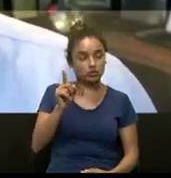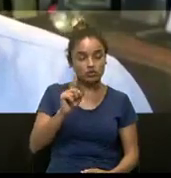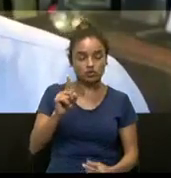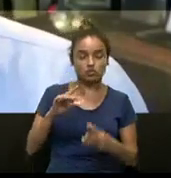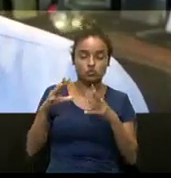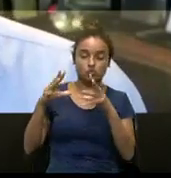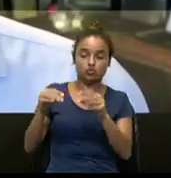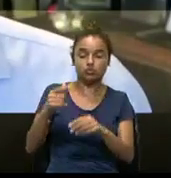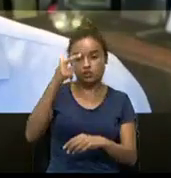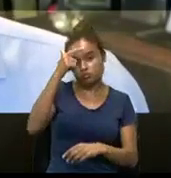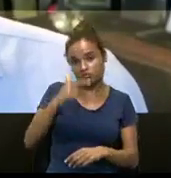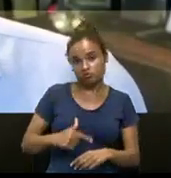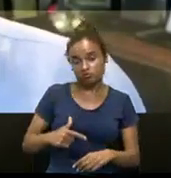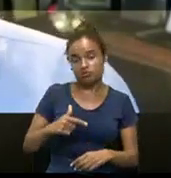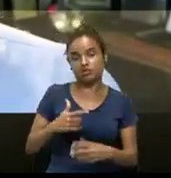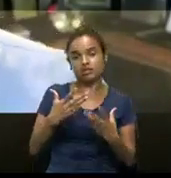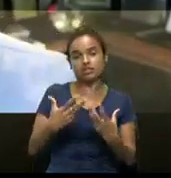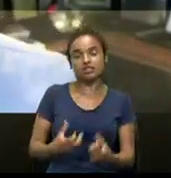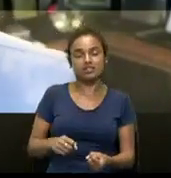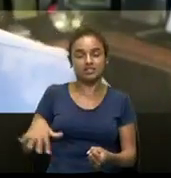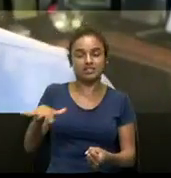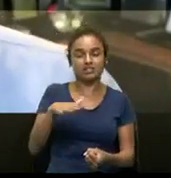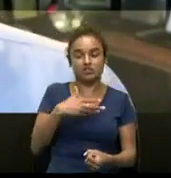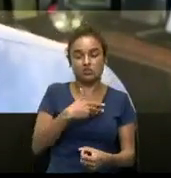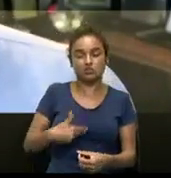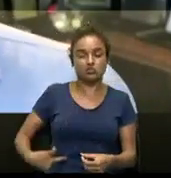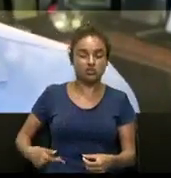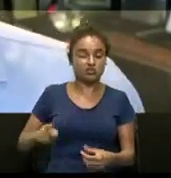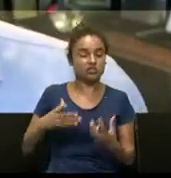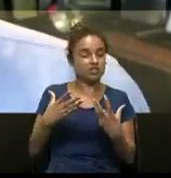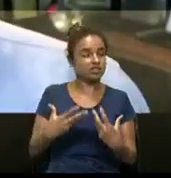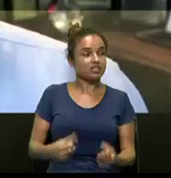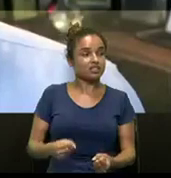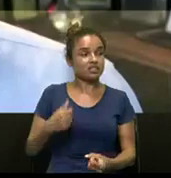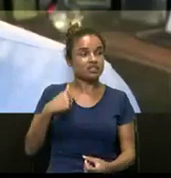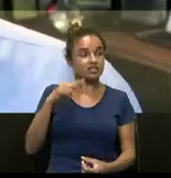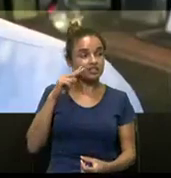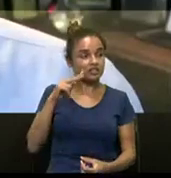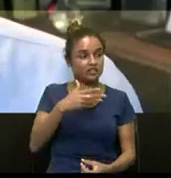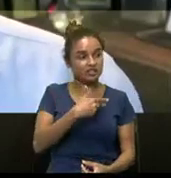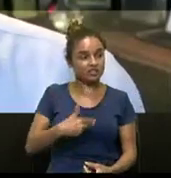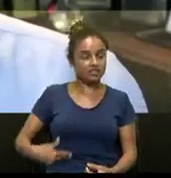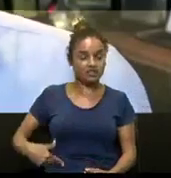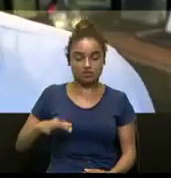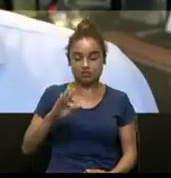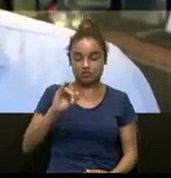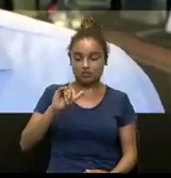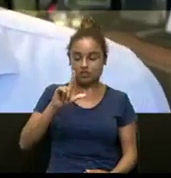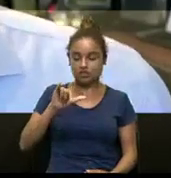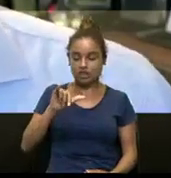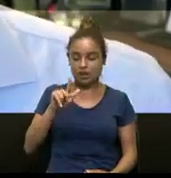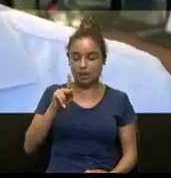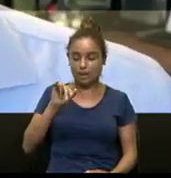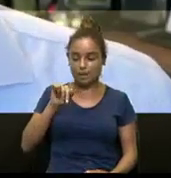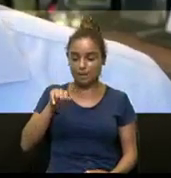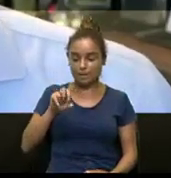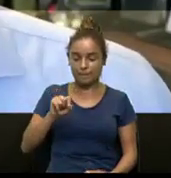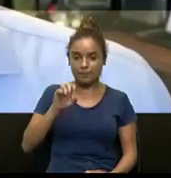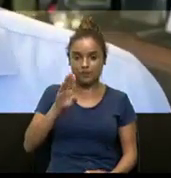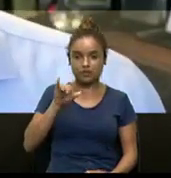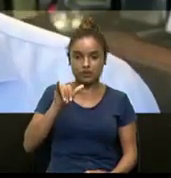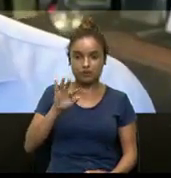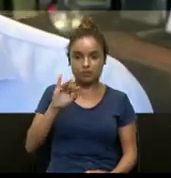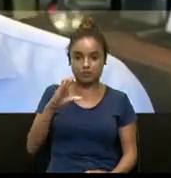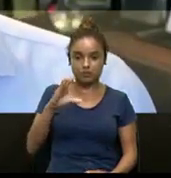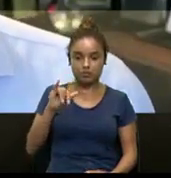E existe a questão de não ser uma moeda aceita por muitos governos. Na verdade, recentemente eu ouvi falar que o governo das Filipinas reconheceu o Bitcoin como moeda de